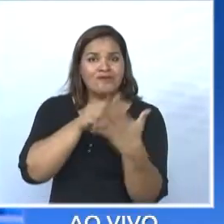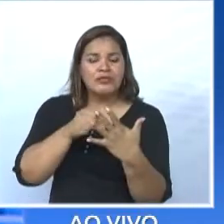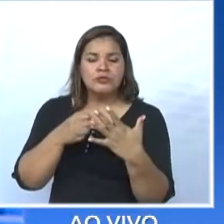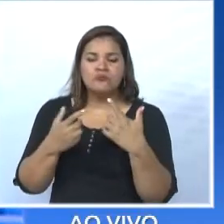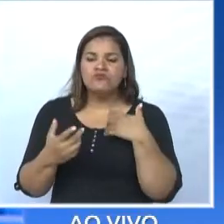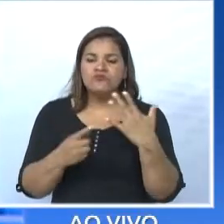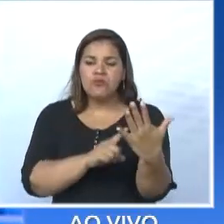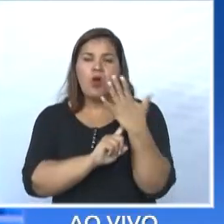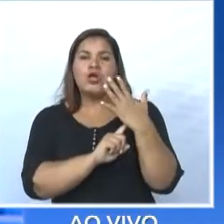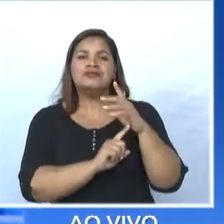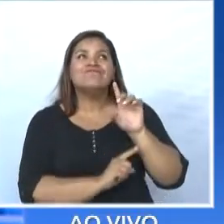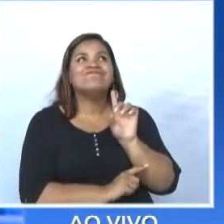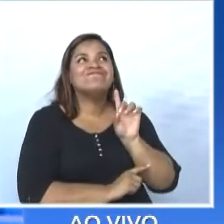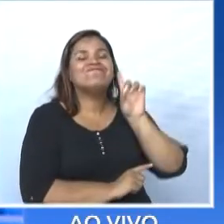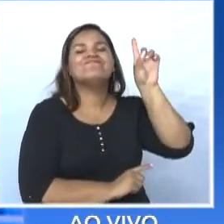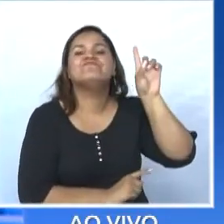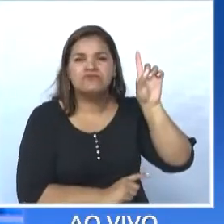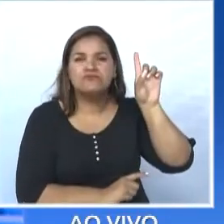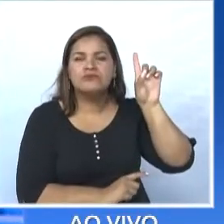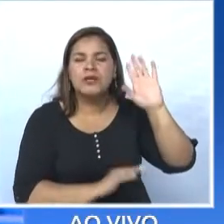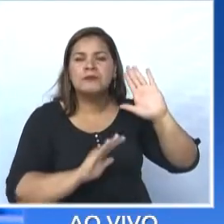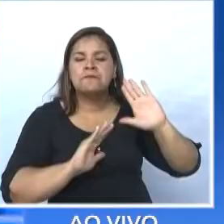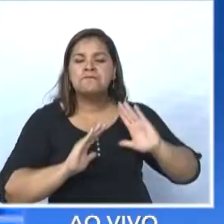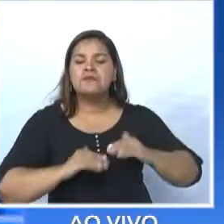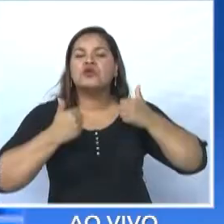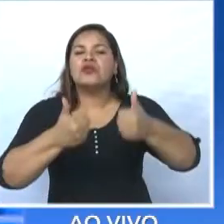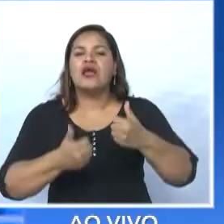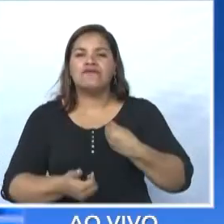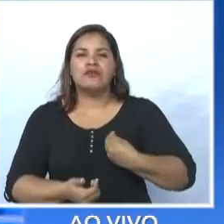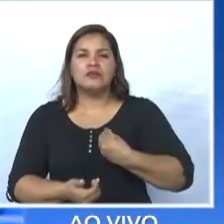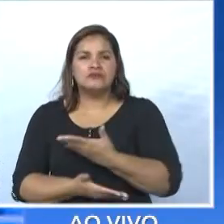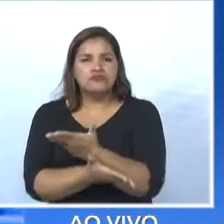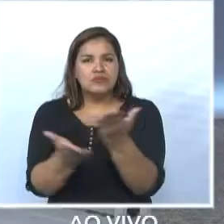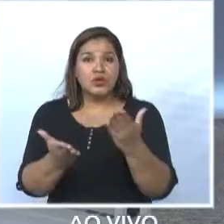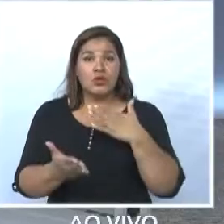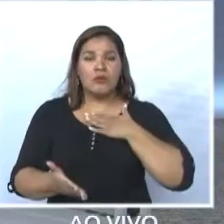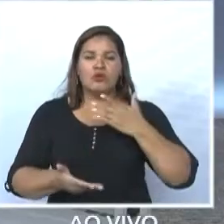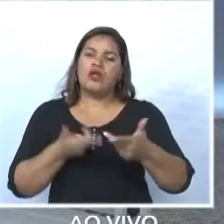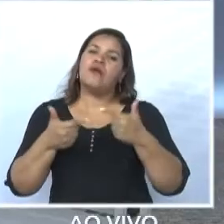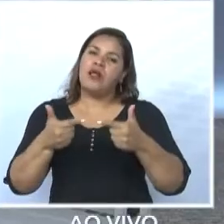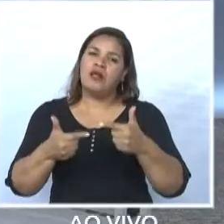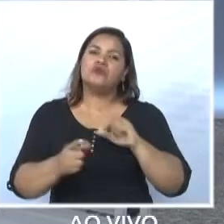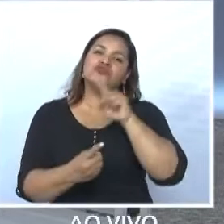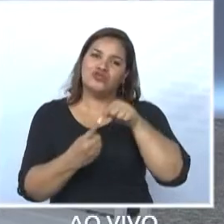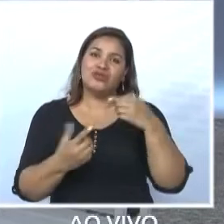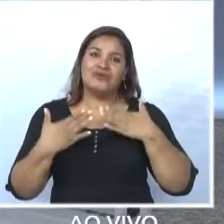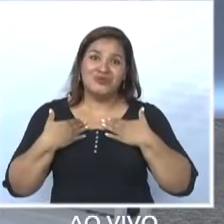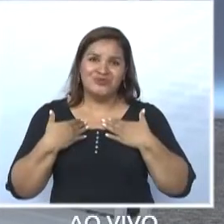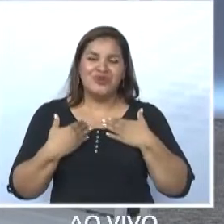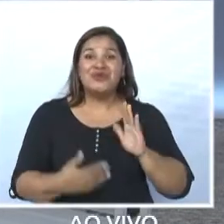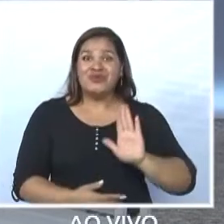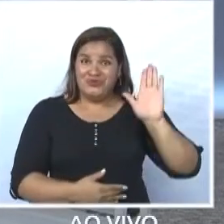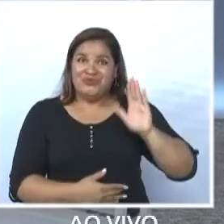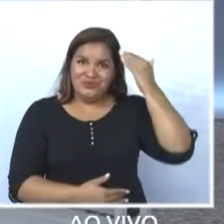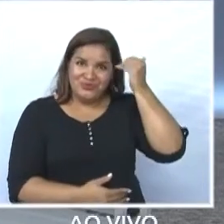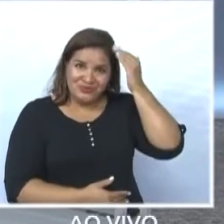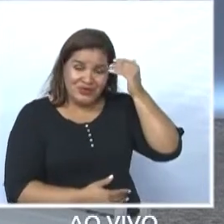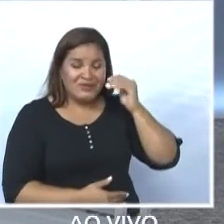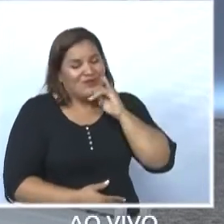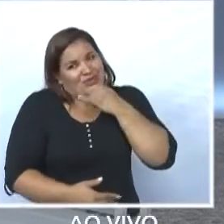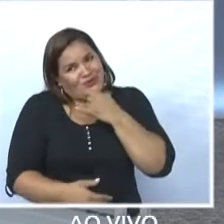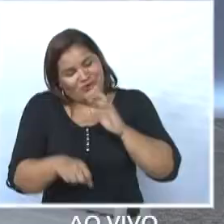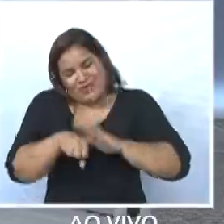para que a gente possa melhorar a vida das pessoas através do meu trabalho. Essa é a missão. Candidato Alexandre Ferreira, infelizmente, o nosso tempo já